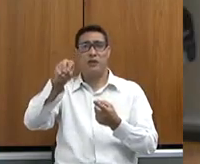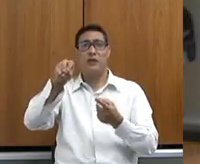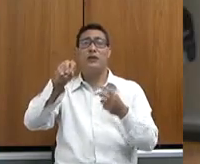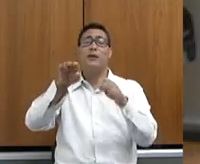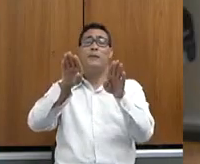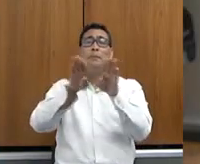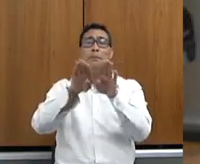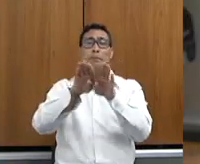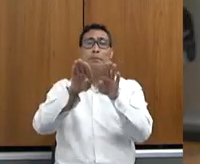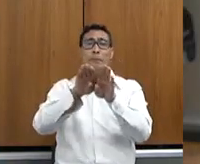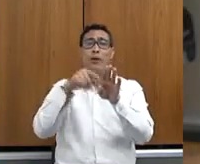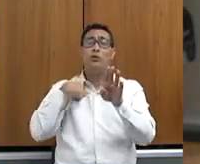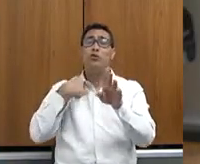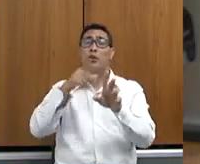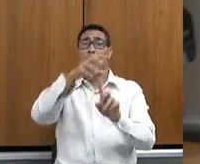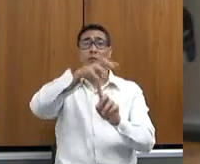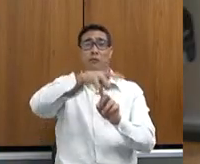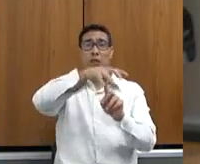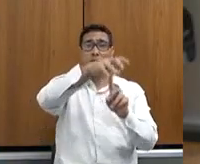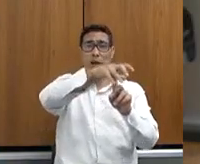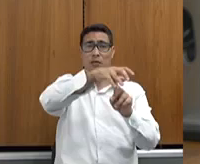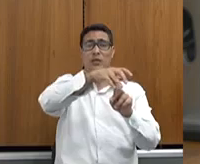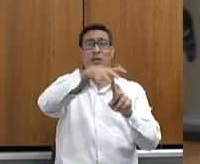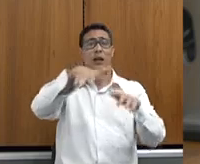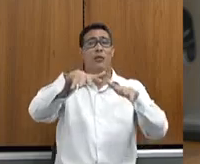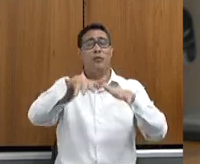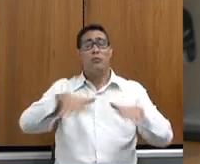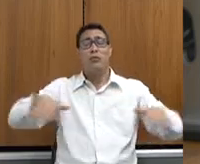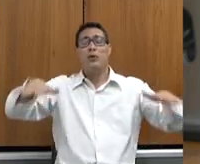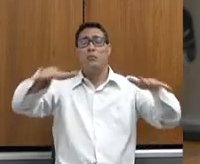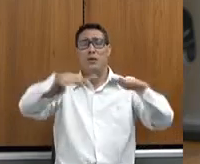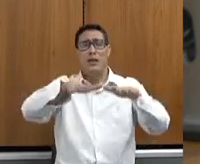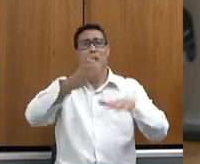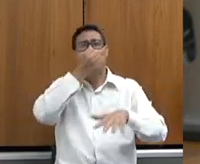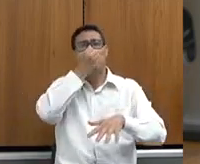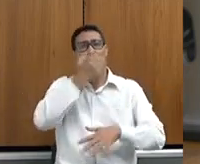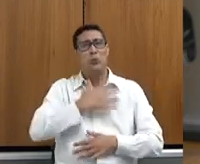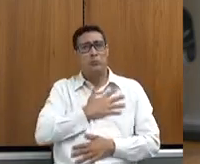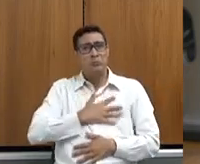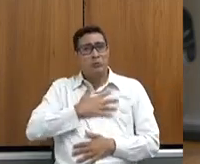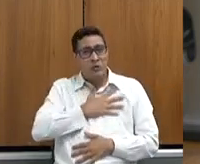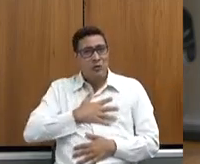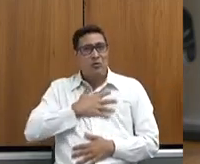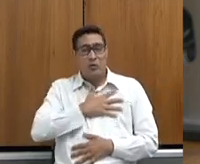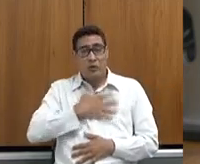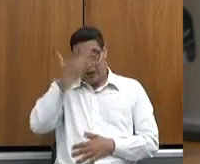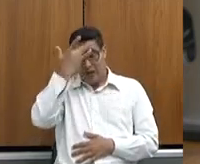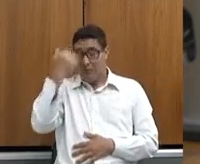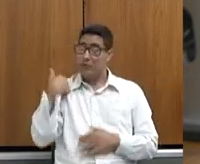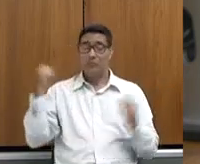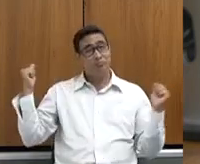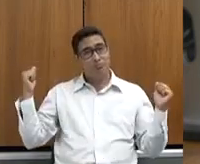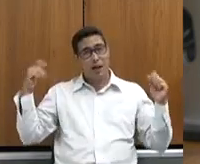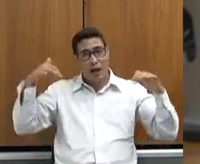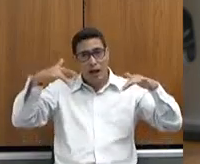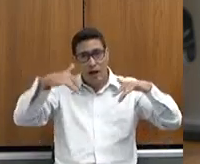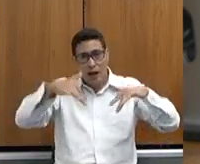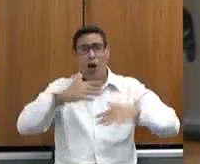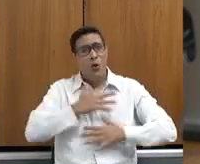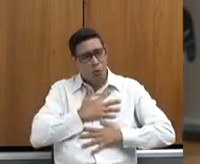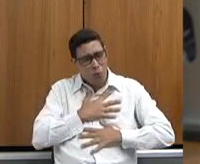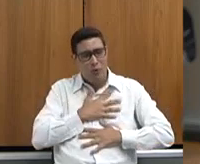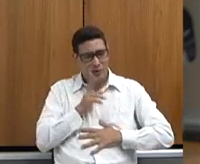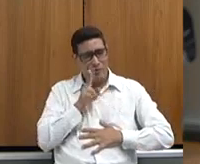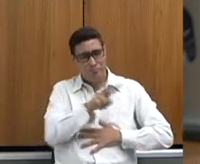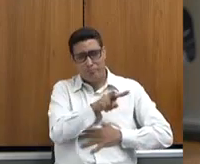mesmo tempo, onde tem uma Feira Viva e tem um ambiente gostoso, o povo gosta, o povo da cidade gosta de Feira Viva, e com qualidade melhor